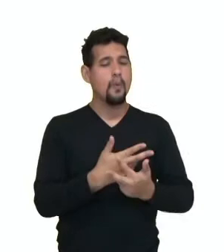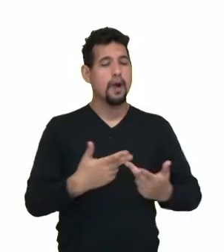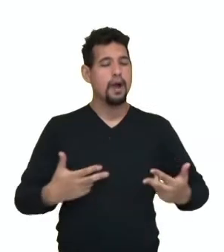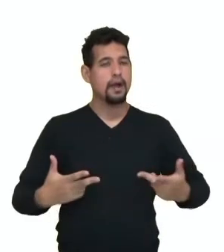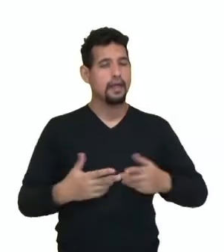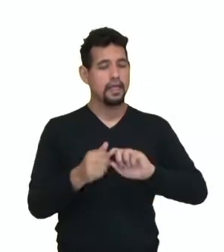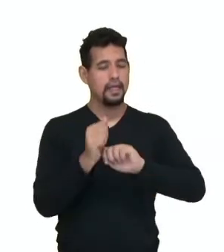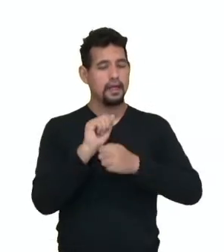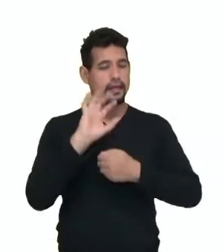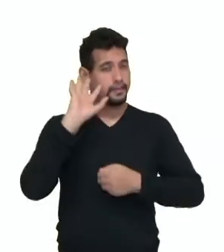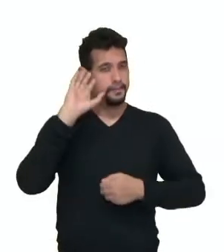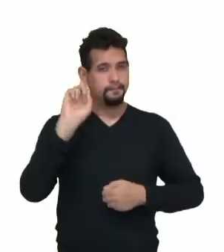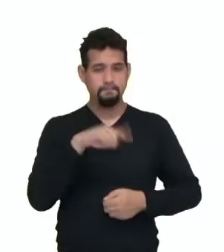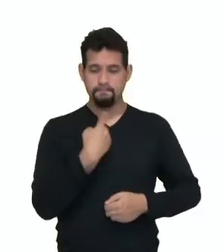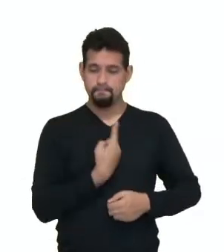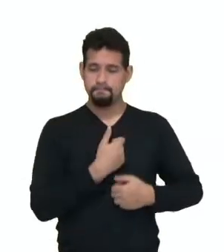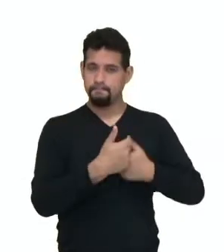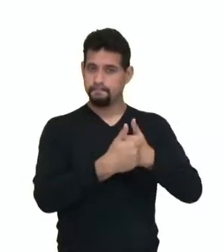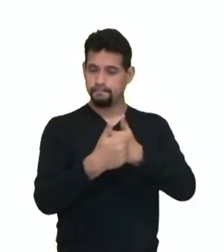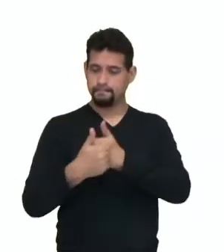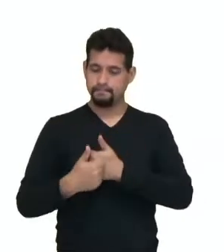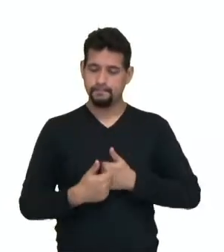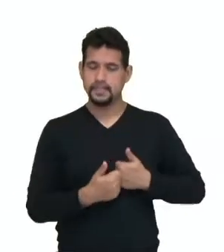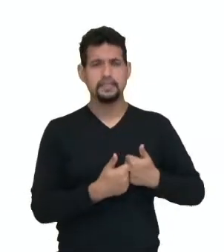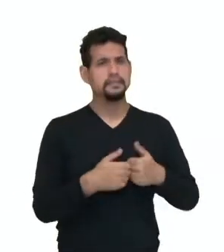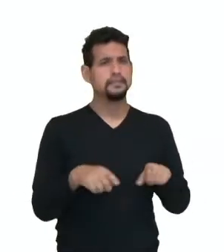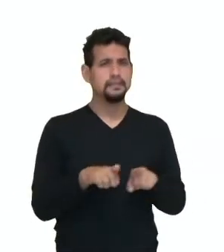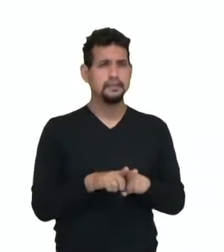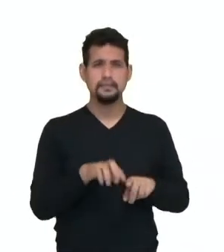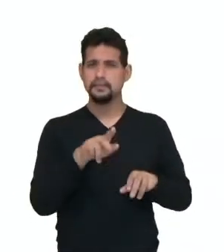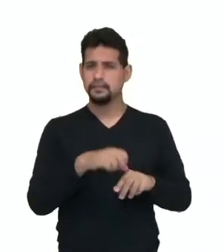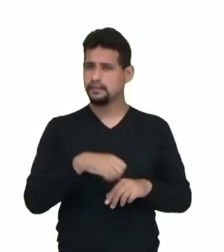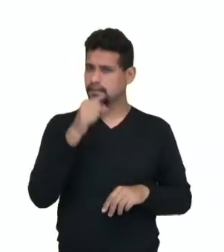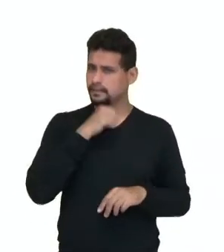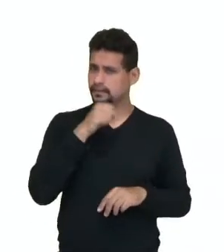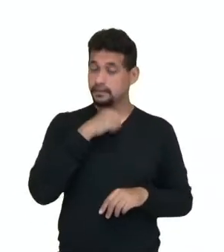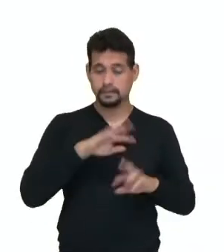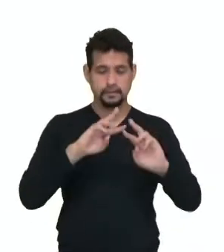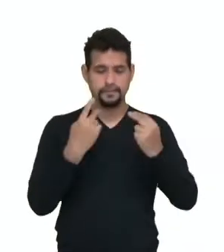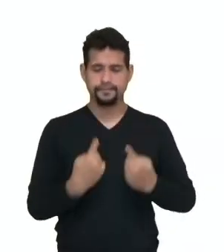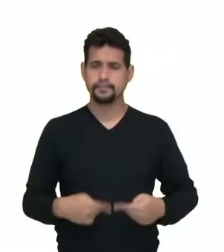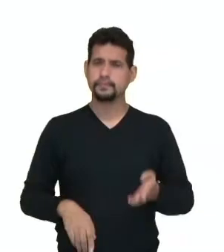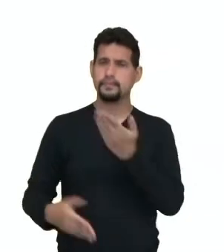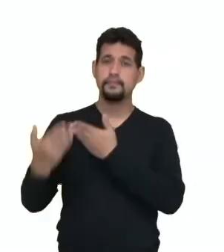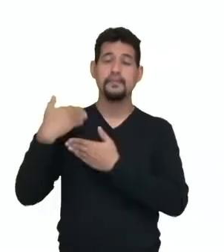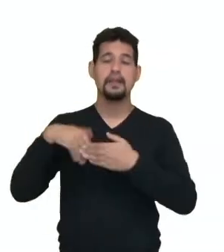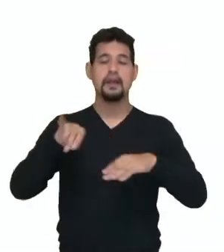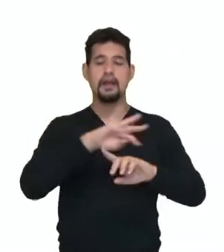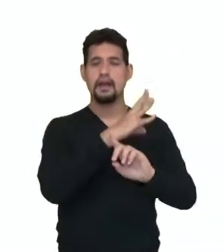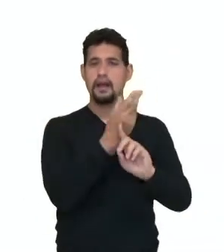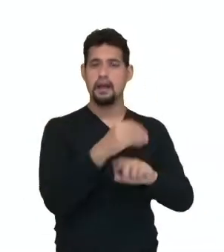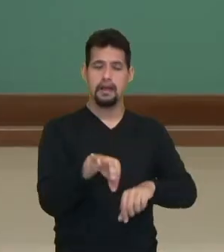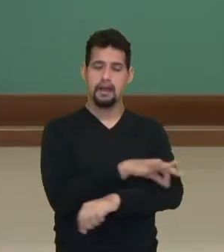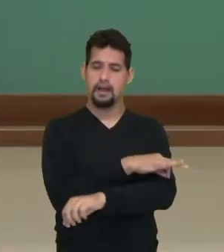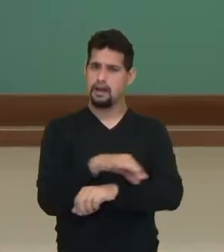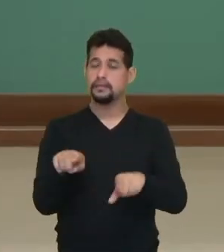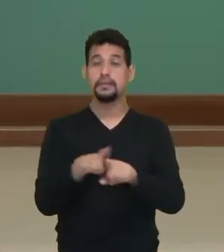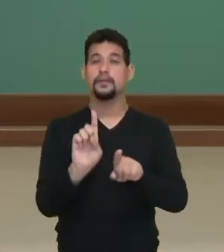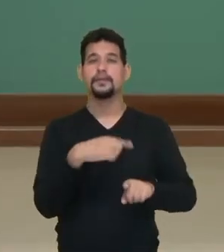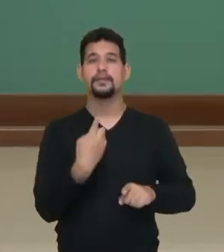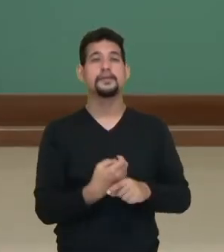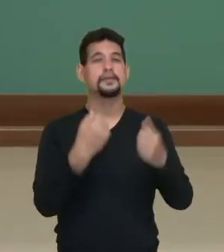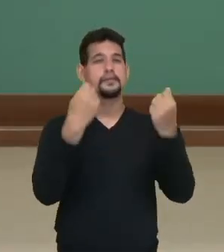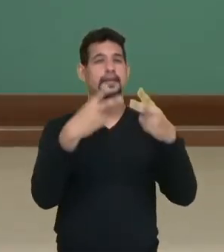segredos se ocultam à nossa volta? Tão antiga quanto a civilização humana é a arquitetura. E quando a gente fala de